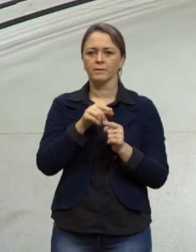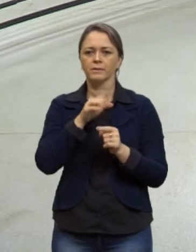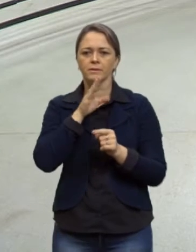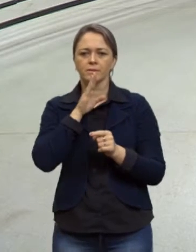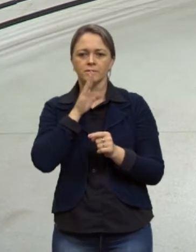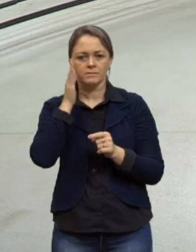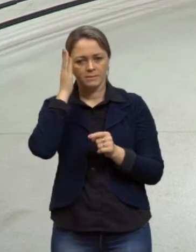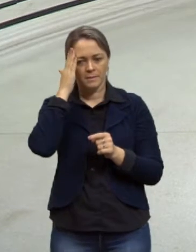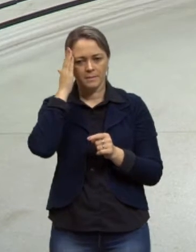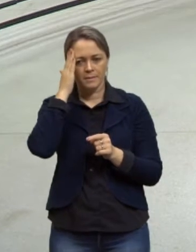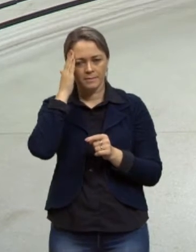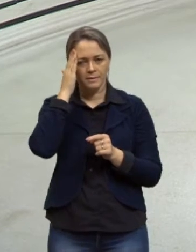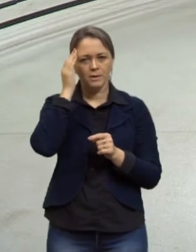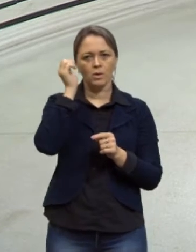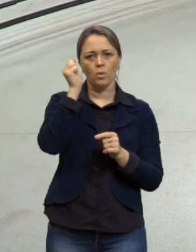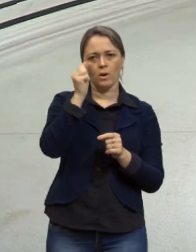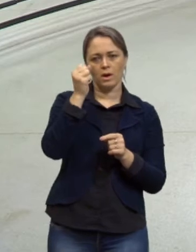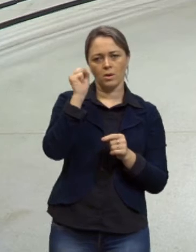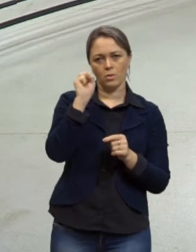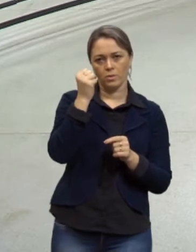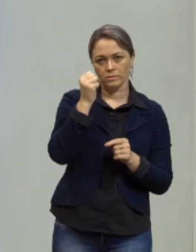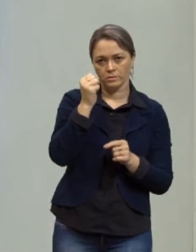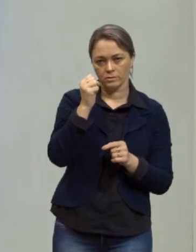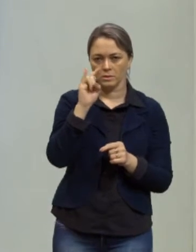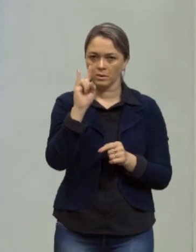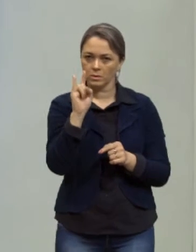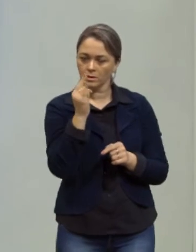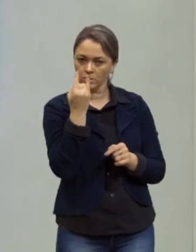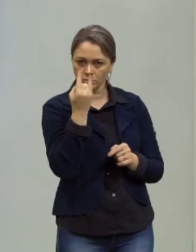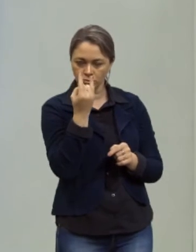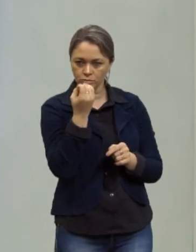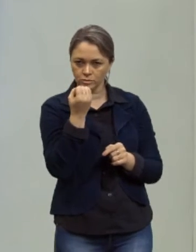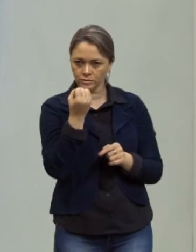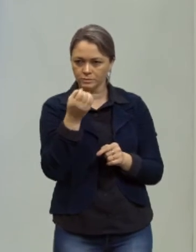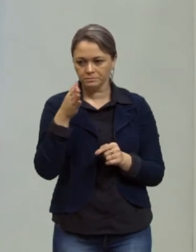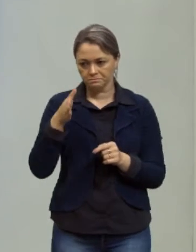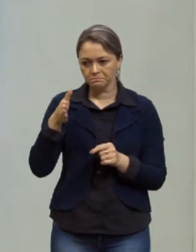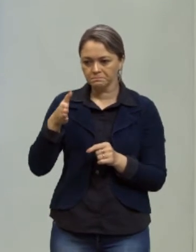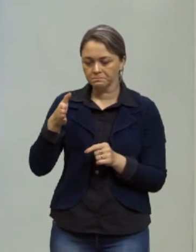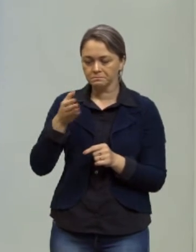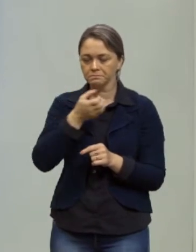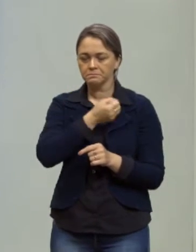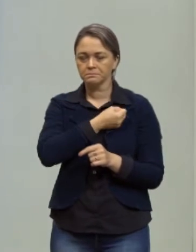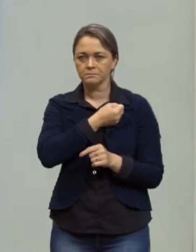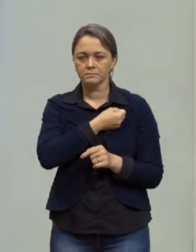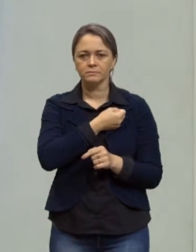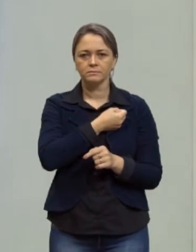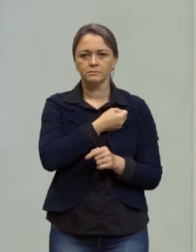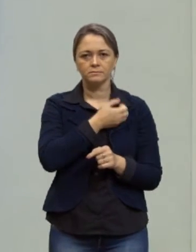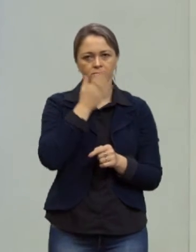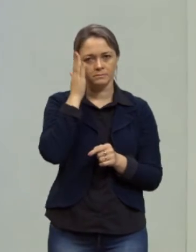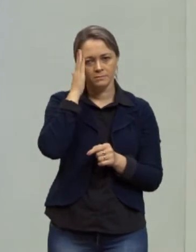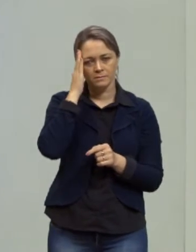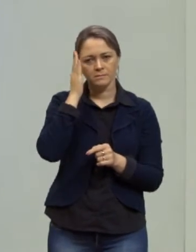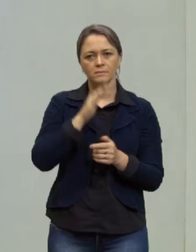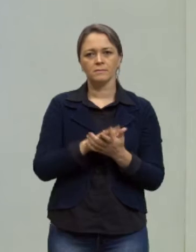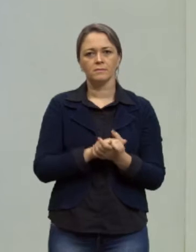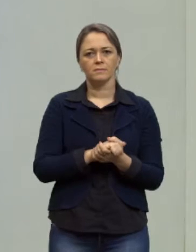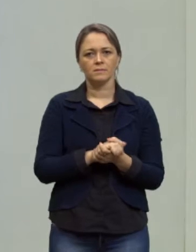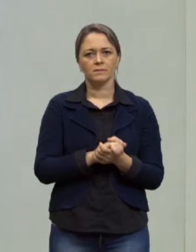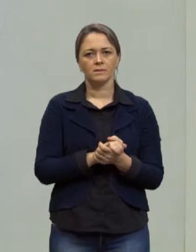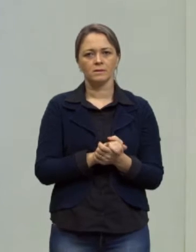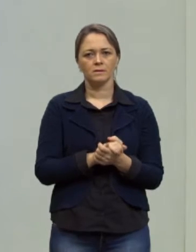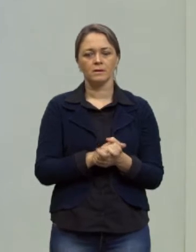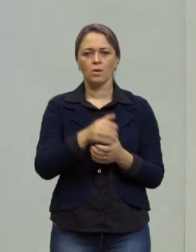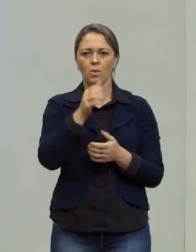último termo que é o A8 então o nosso A8 aqui nós conhecemos nós conhecemos o